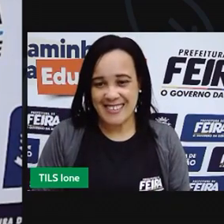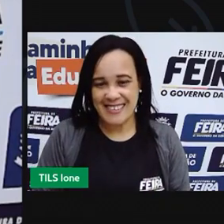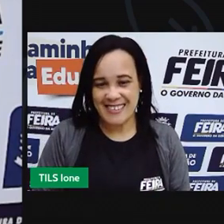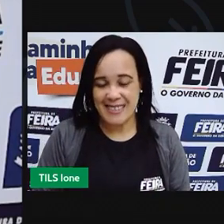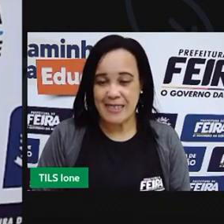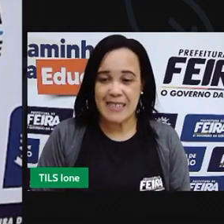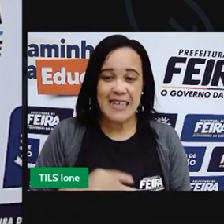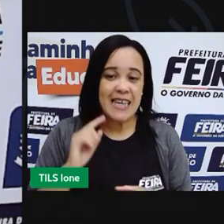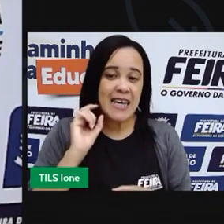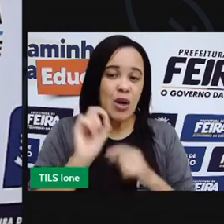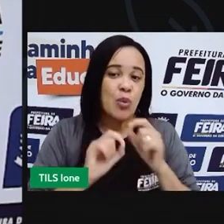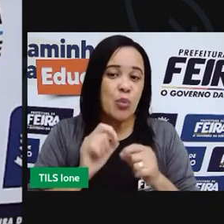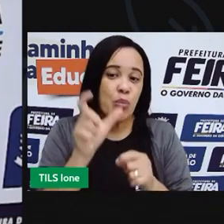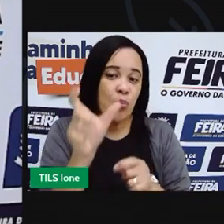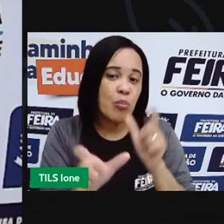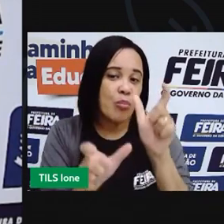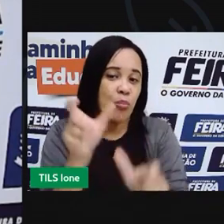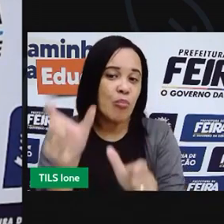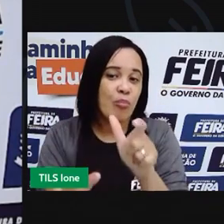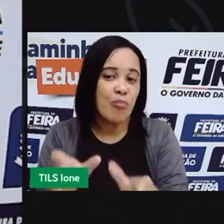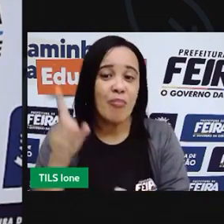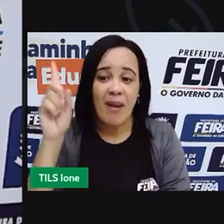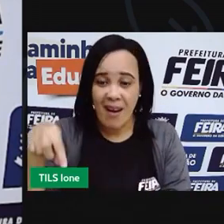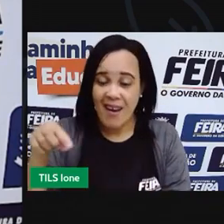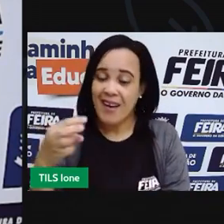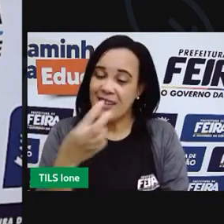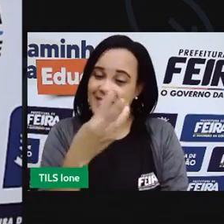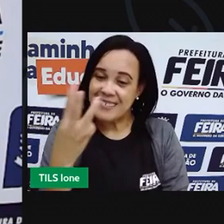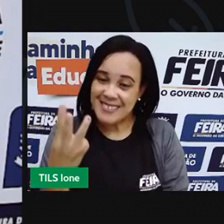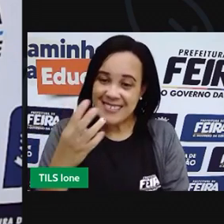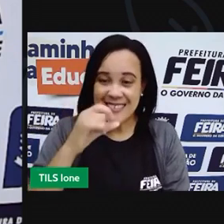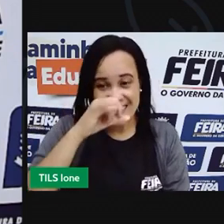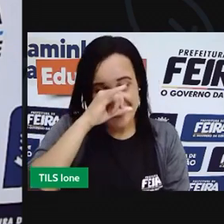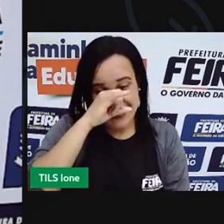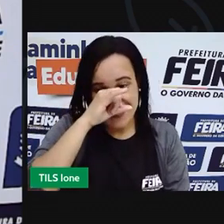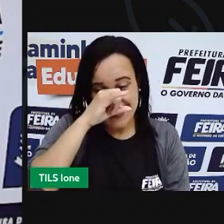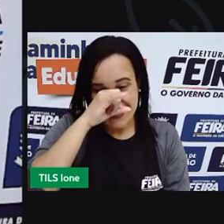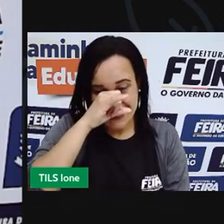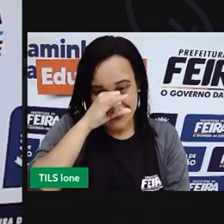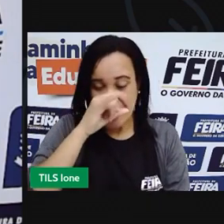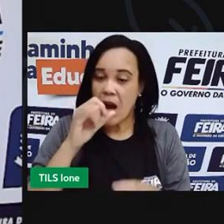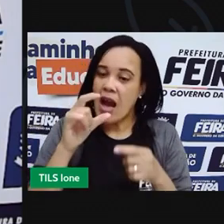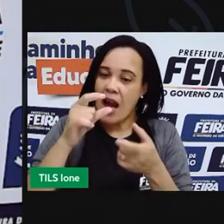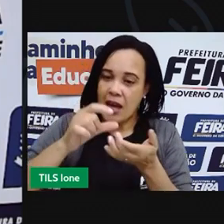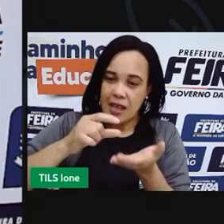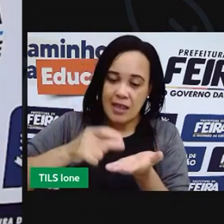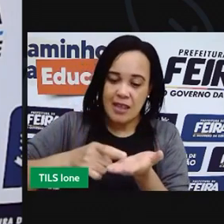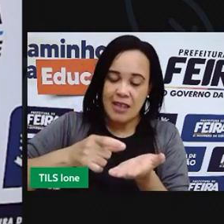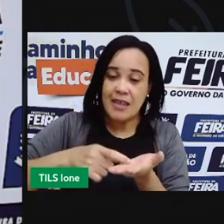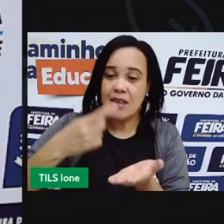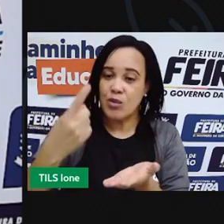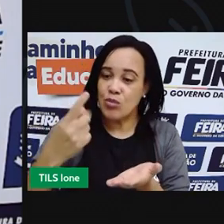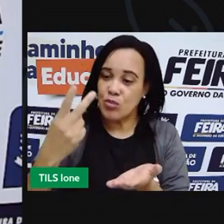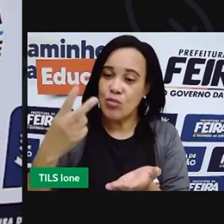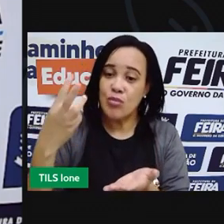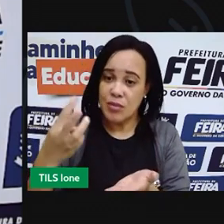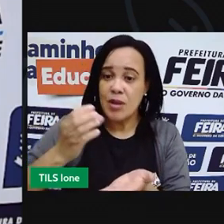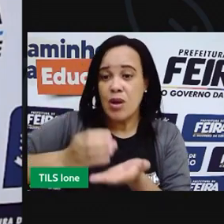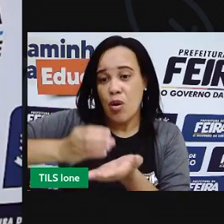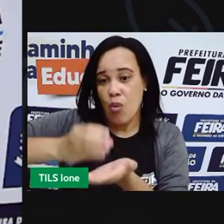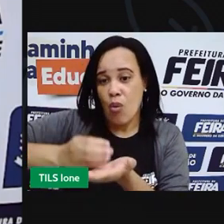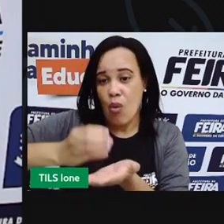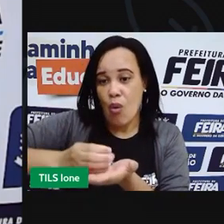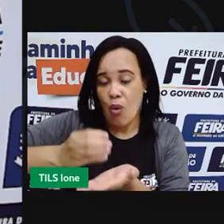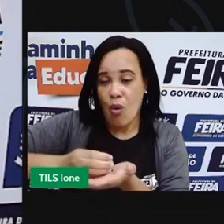os porquinhos, fazendo essa representação. Três porquinhos e um copo maior de 100 ml,